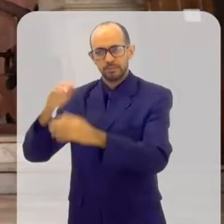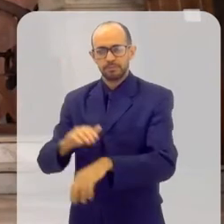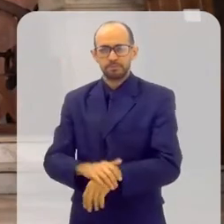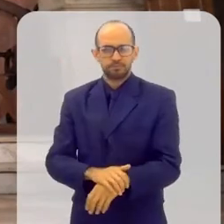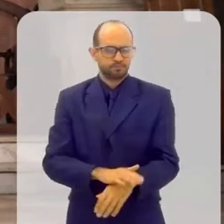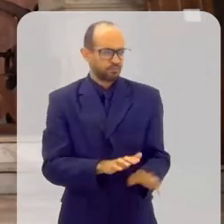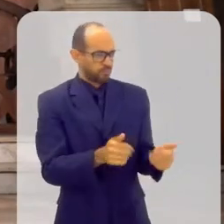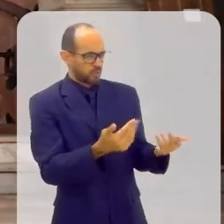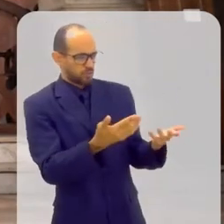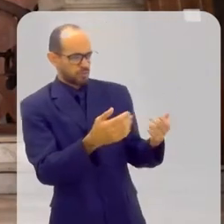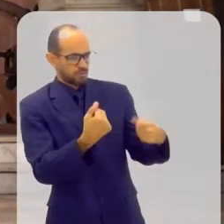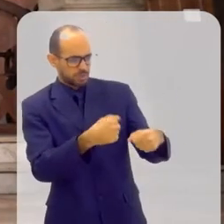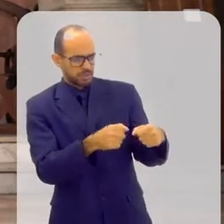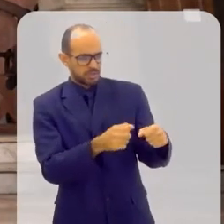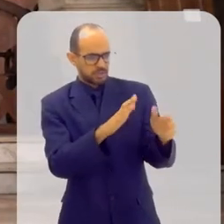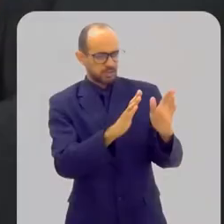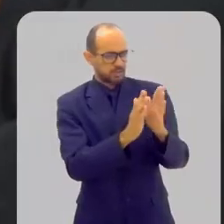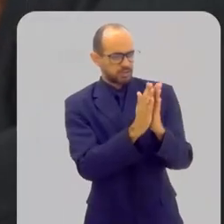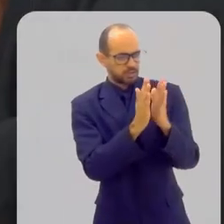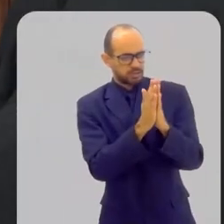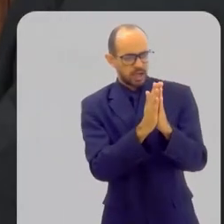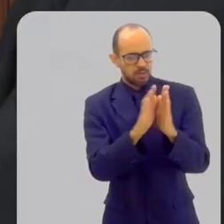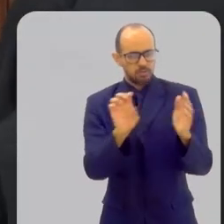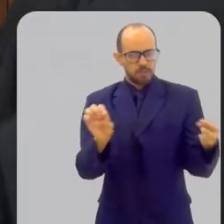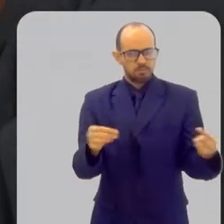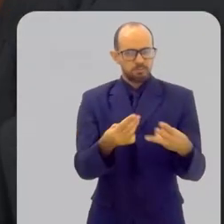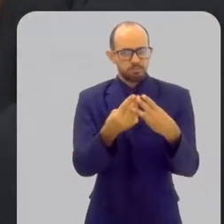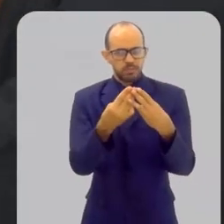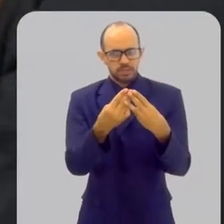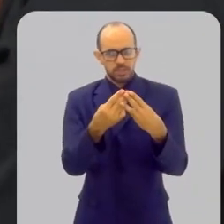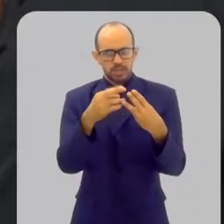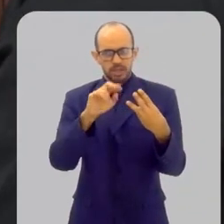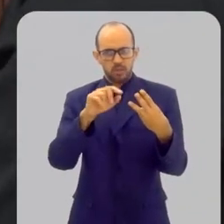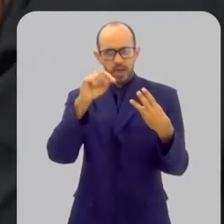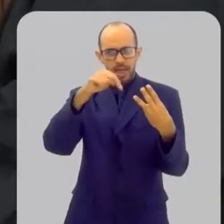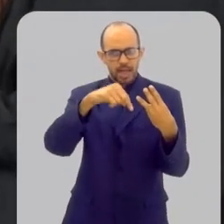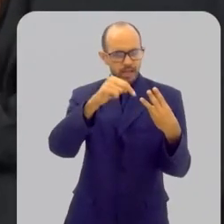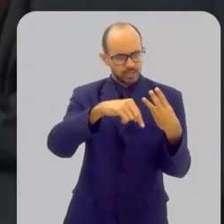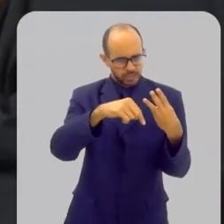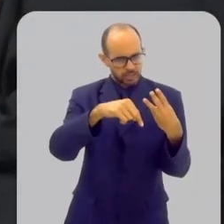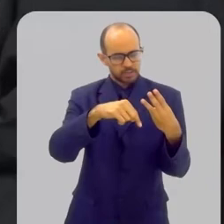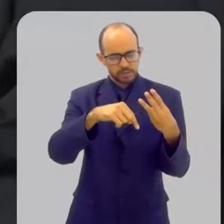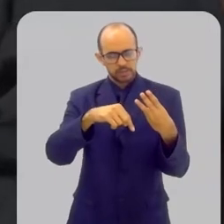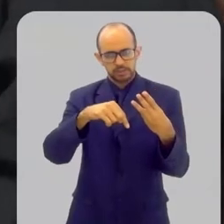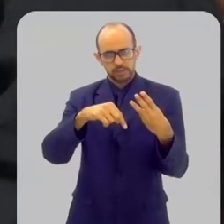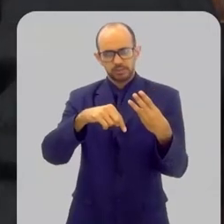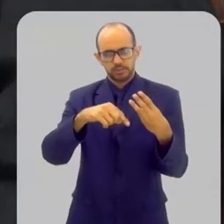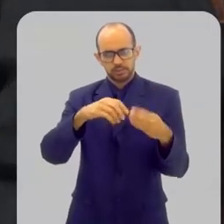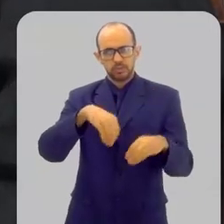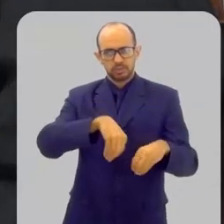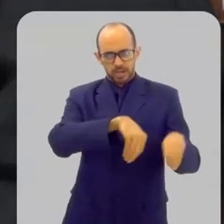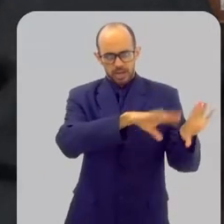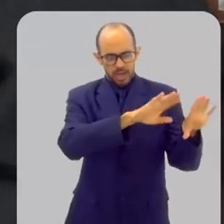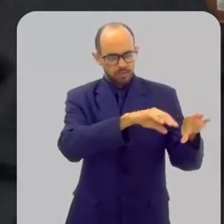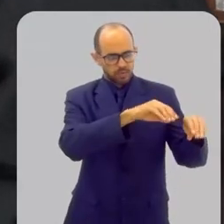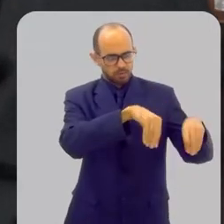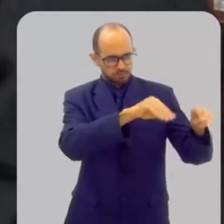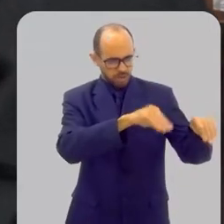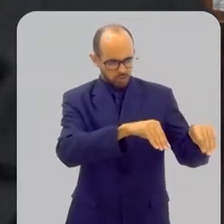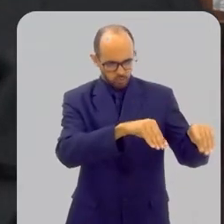você tem que rezar uma missa em um lugar que não seja aqui, na igreja. Então, você